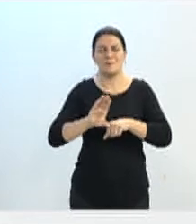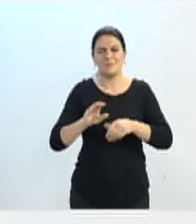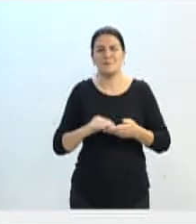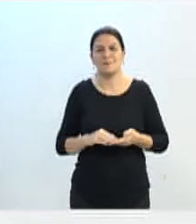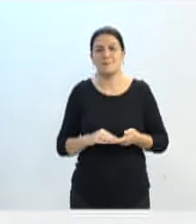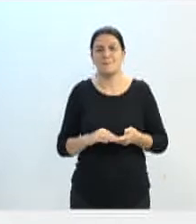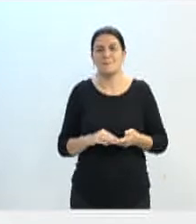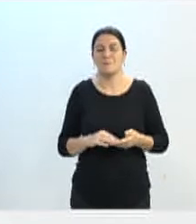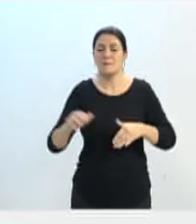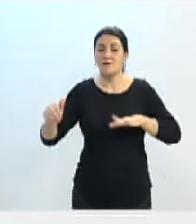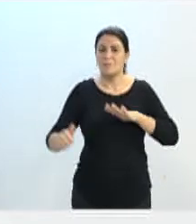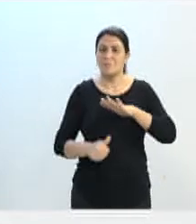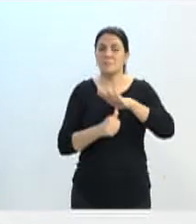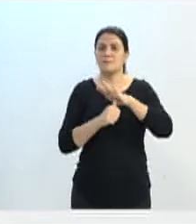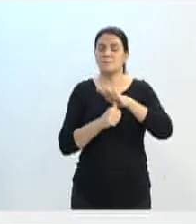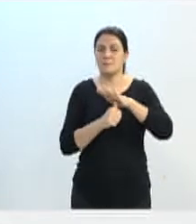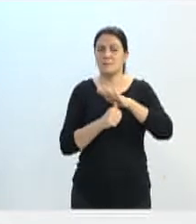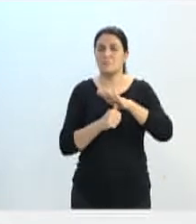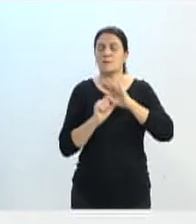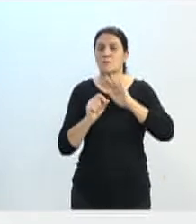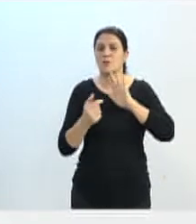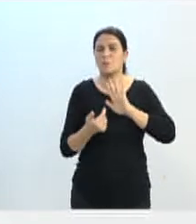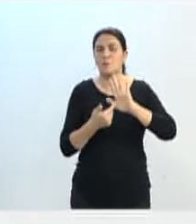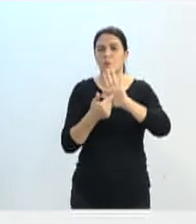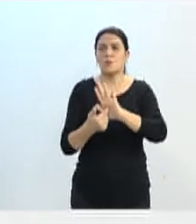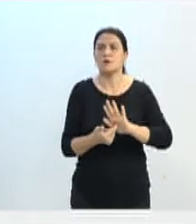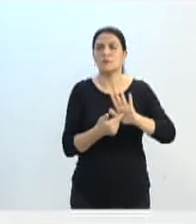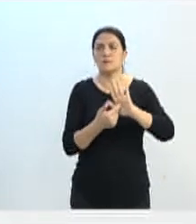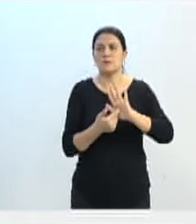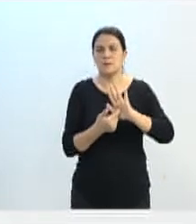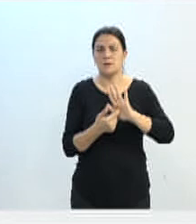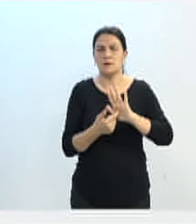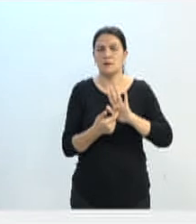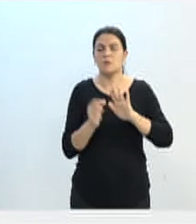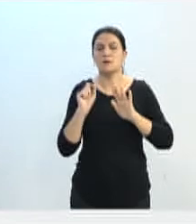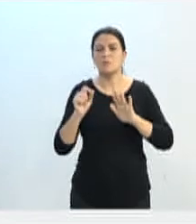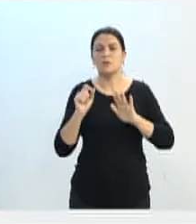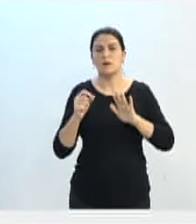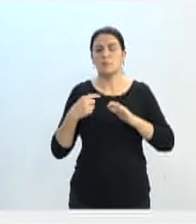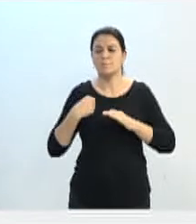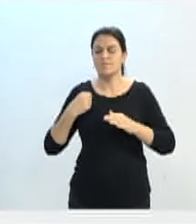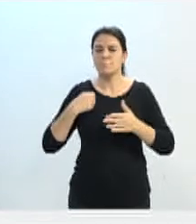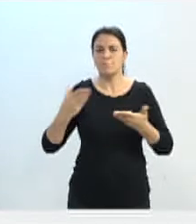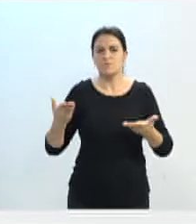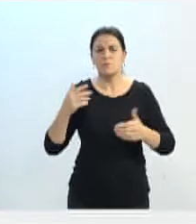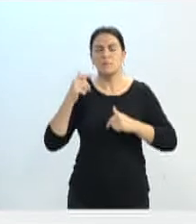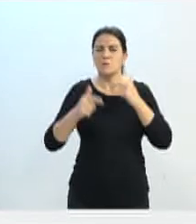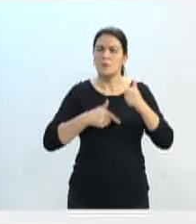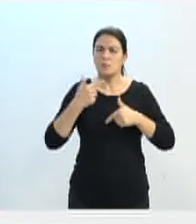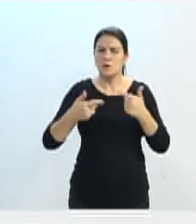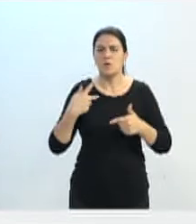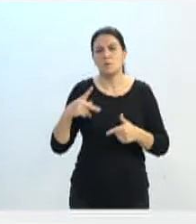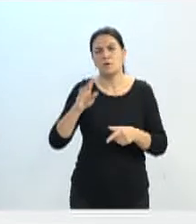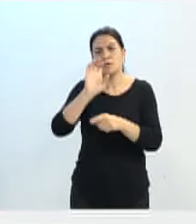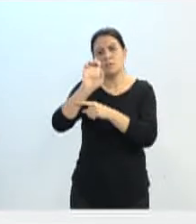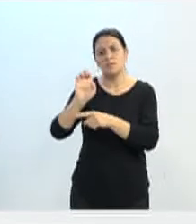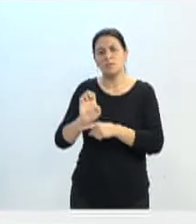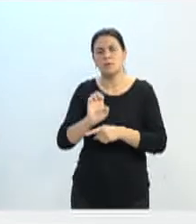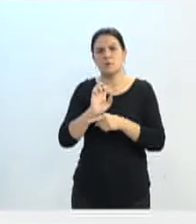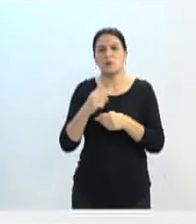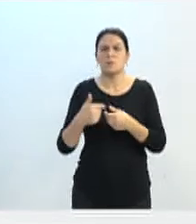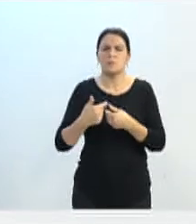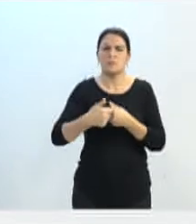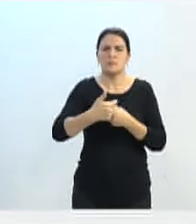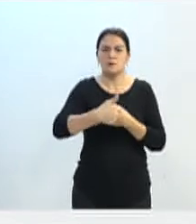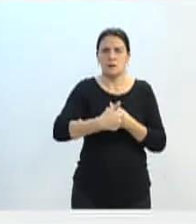gestão da universidade, tem de mostrar que estamos aqui, estamos dispostos a trabalhar pelo nosso Estado, pela nossa cidade, e